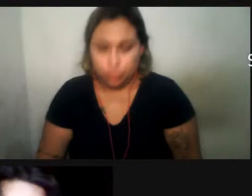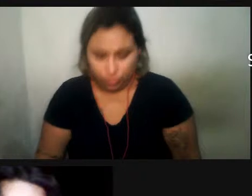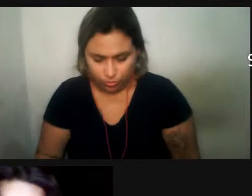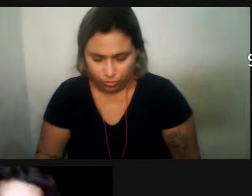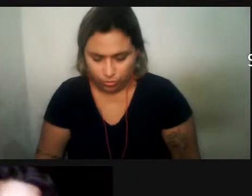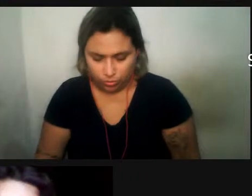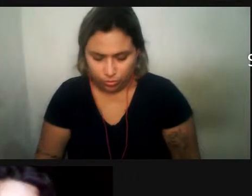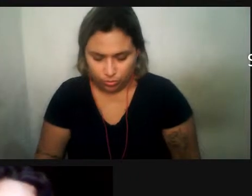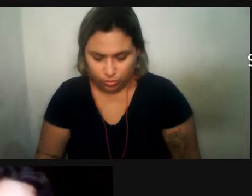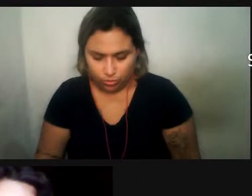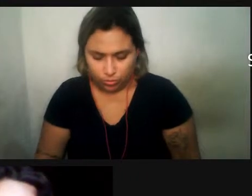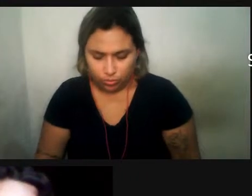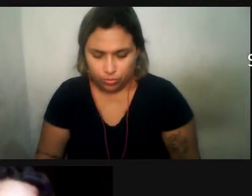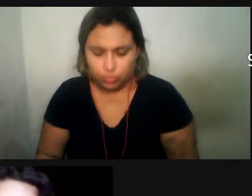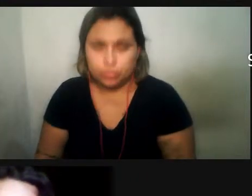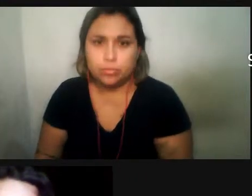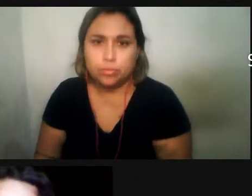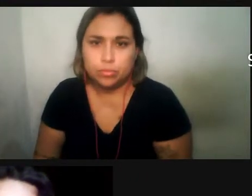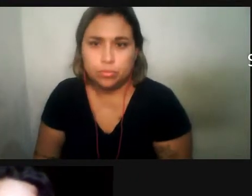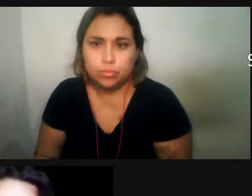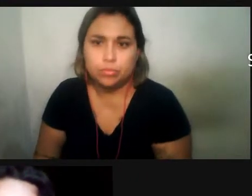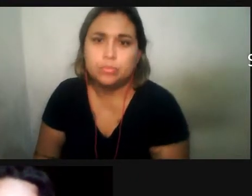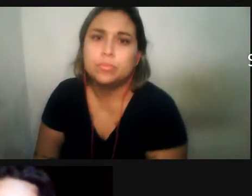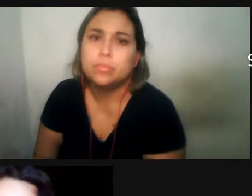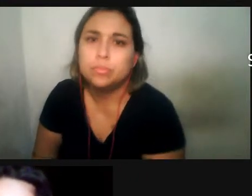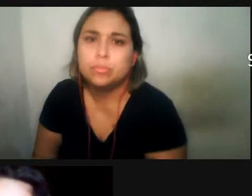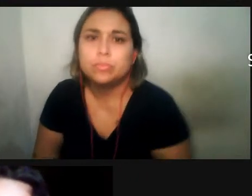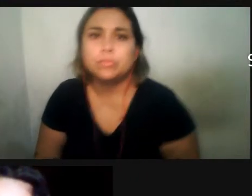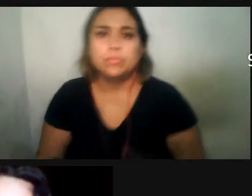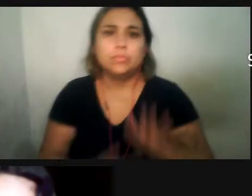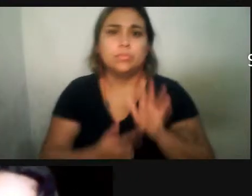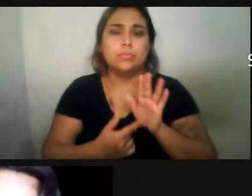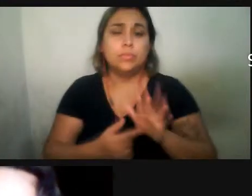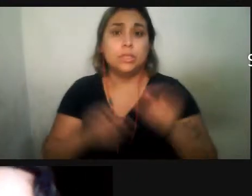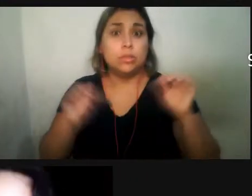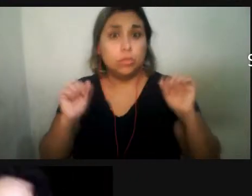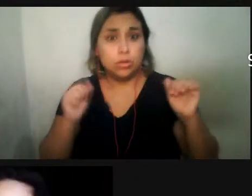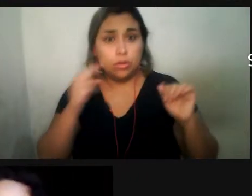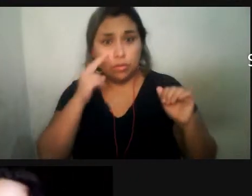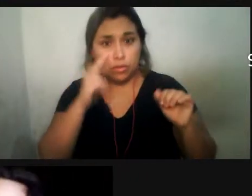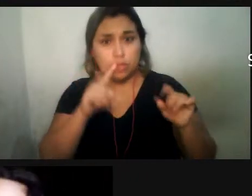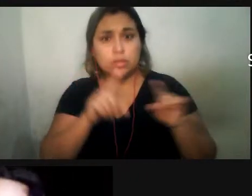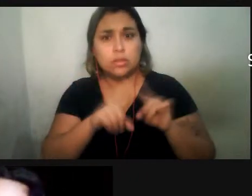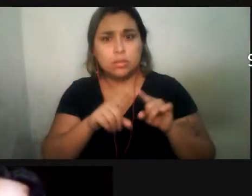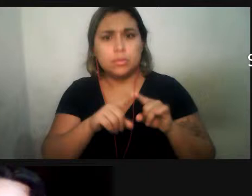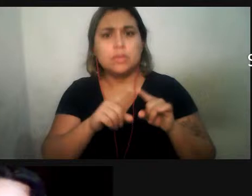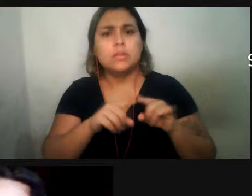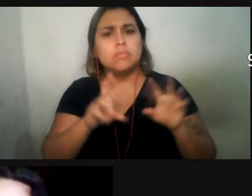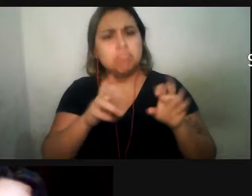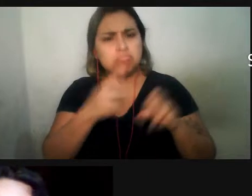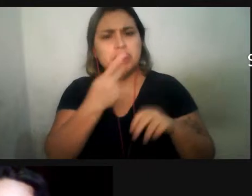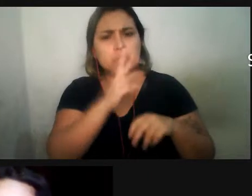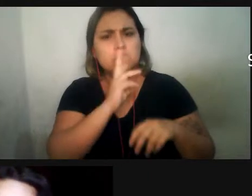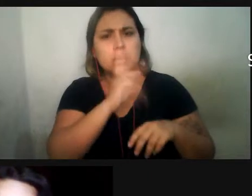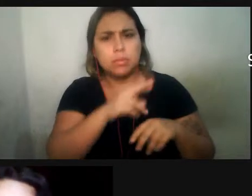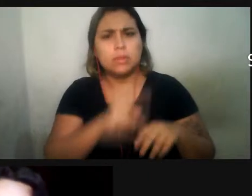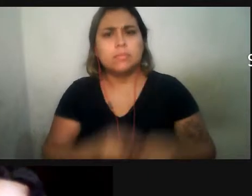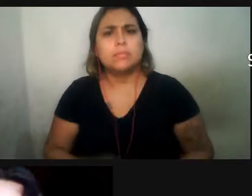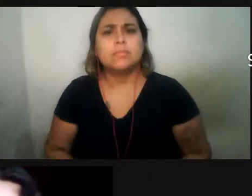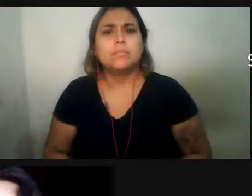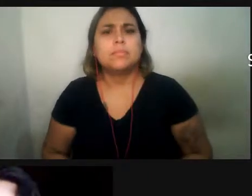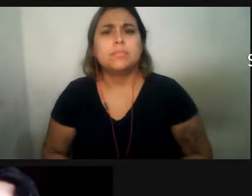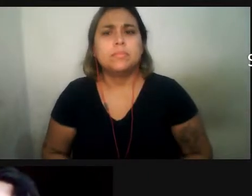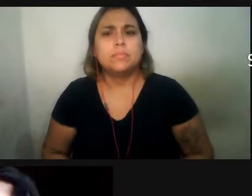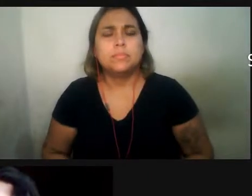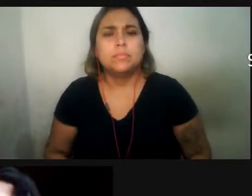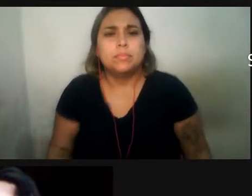Adorei ver os resultados do trabalho, de Asobios, de Sotália. Obrigado, Marta, obrigado